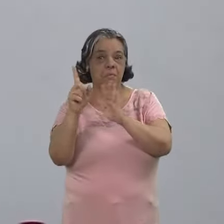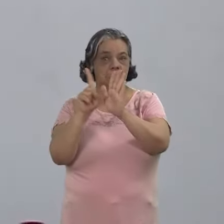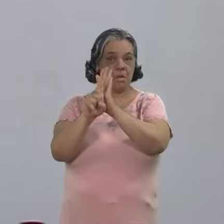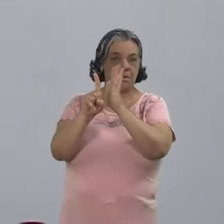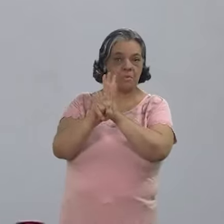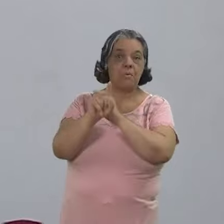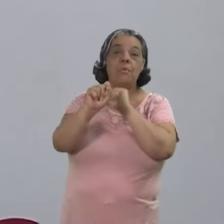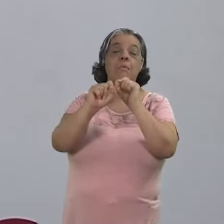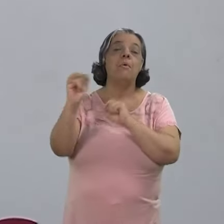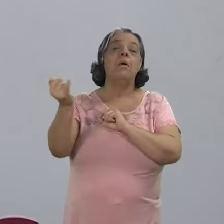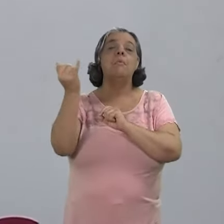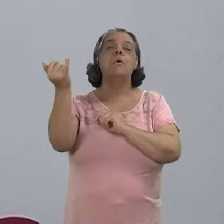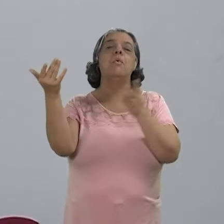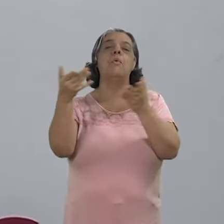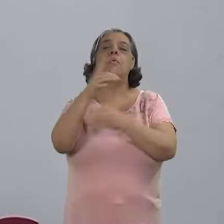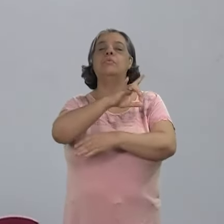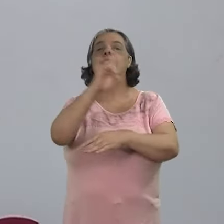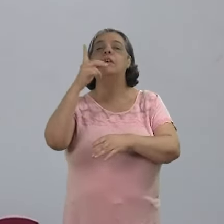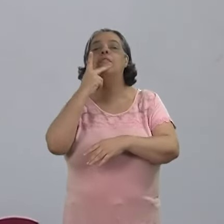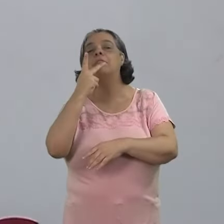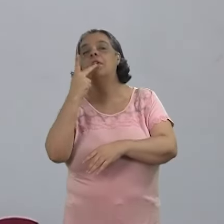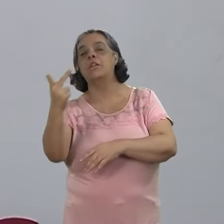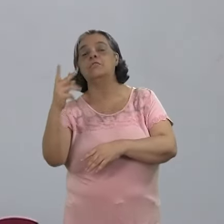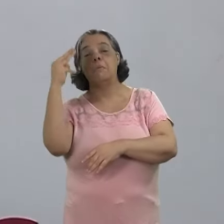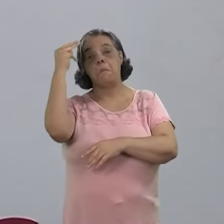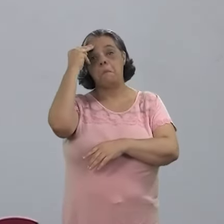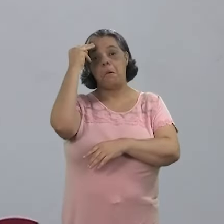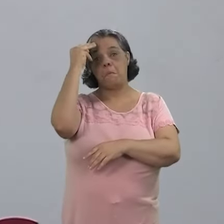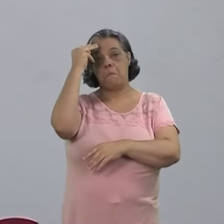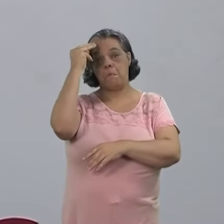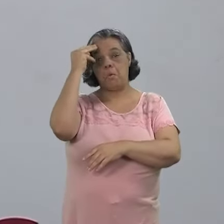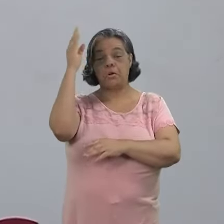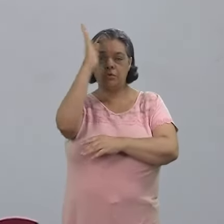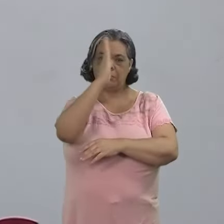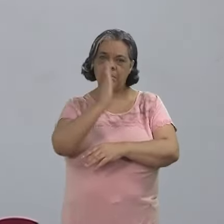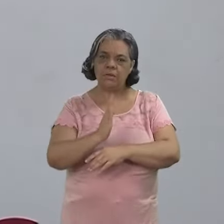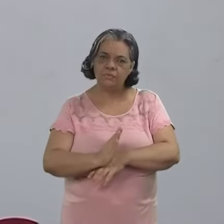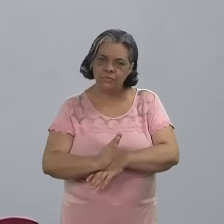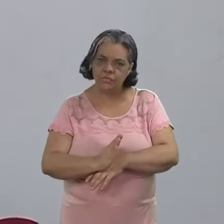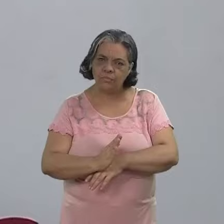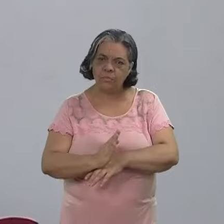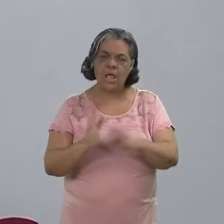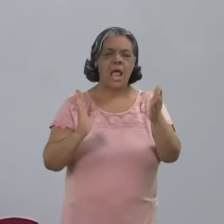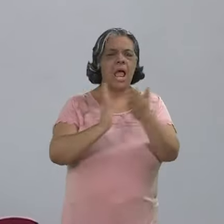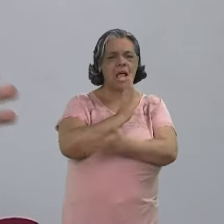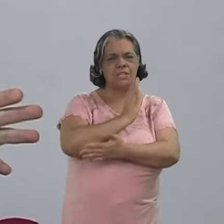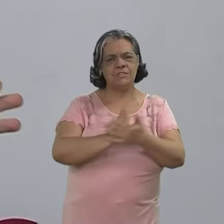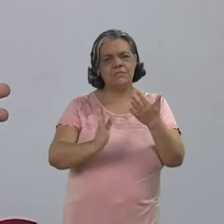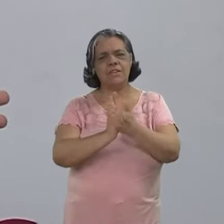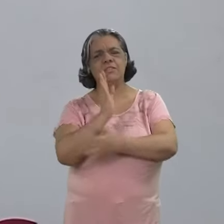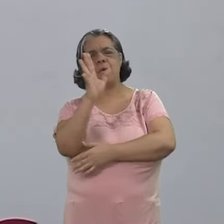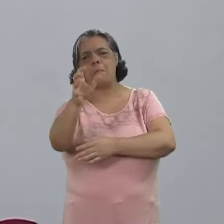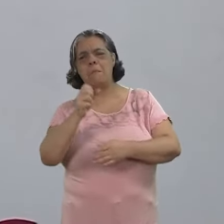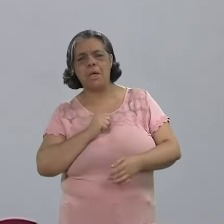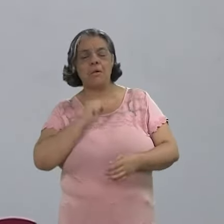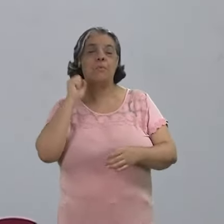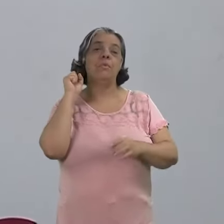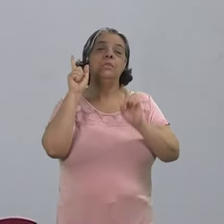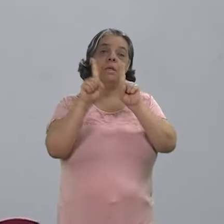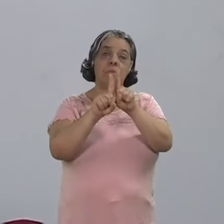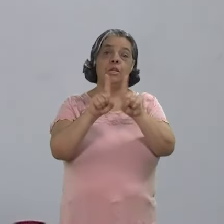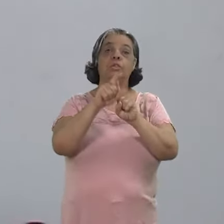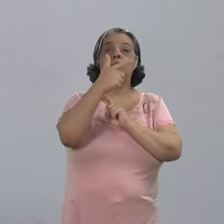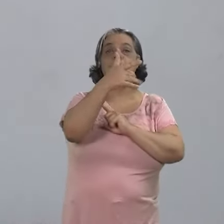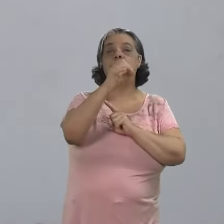para vocês dois, tá? Qual é a importância hoje em dia de a gente falar sobre memória no Brasil, né? De vez em quando eu sempre pego esse gancho, Manuel,